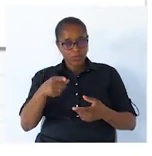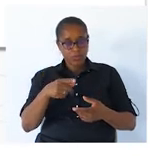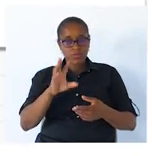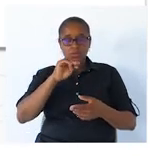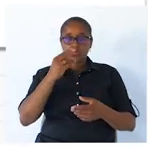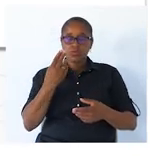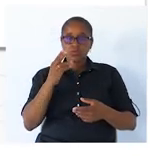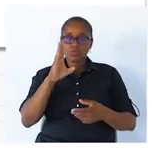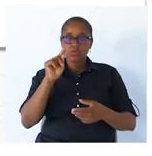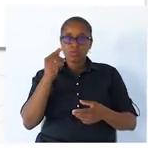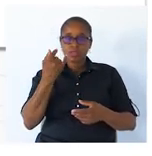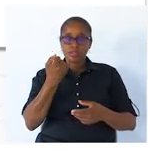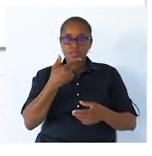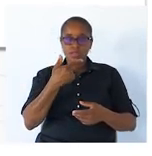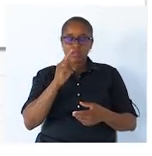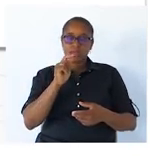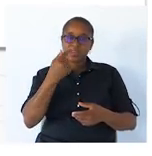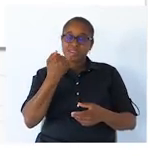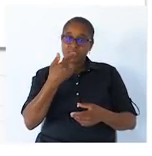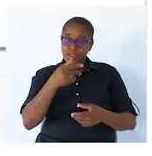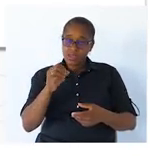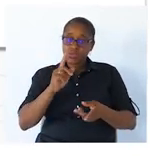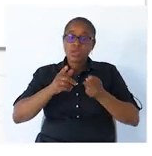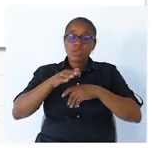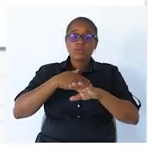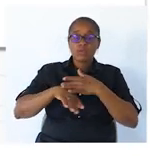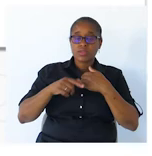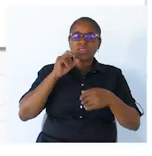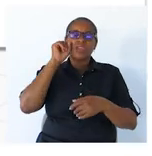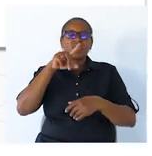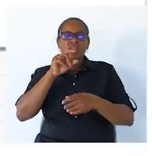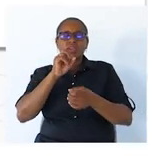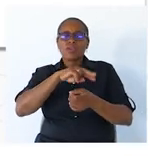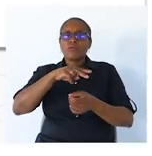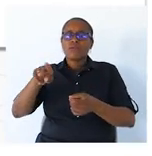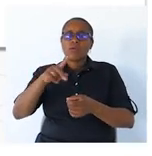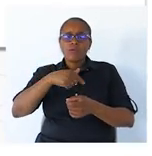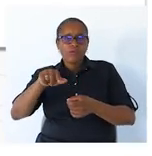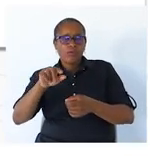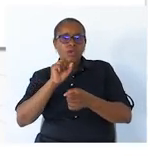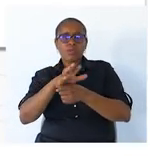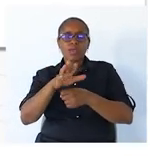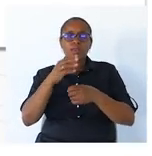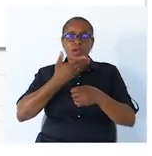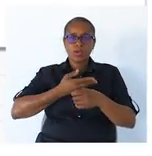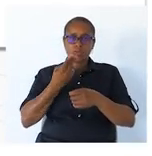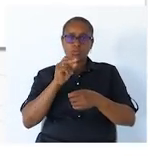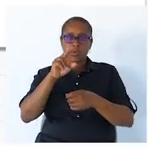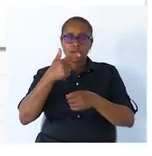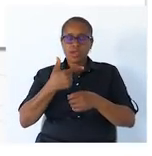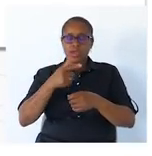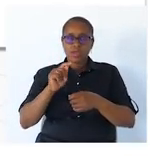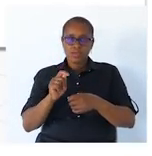o que é que eu faço? Quem enviou o e-mail ao Duarte? O sujeito. O João, claro.